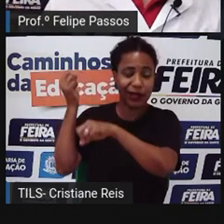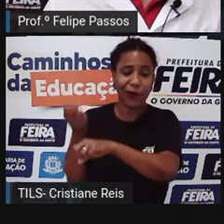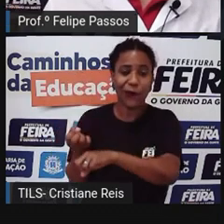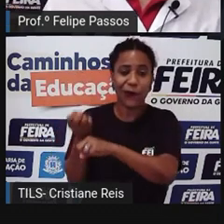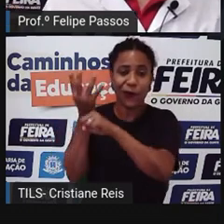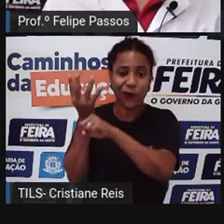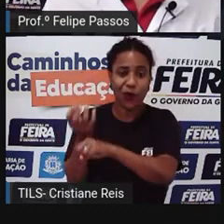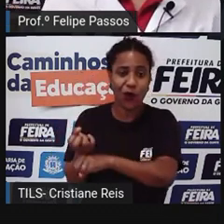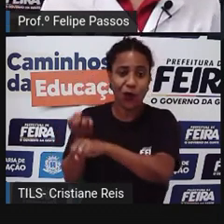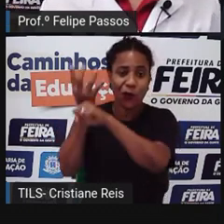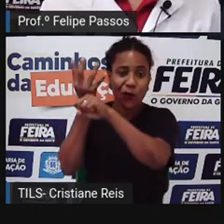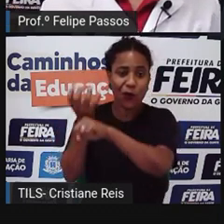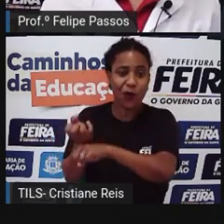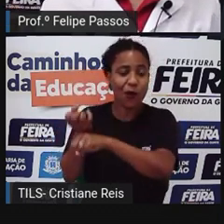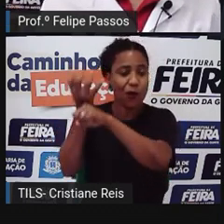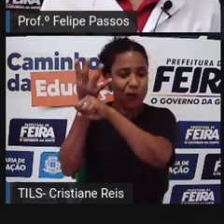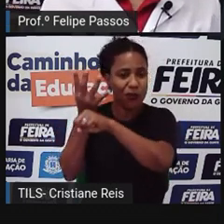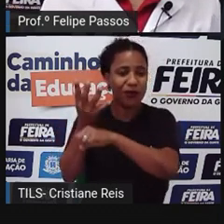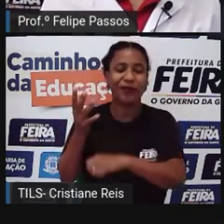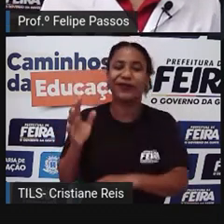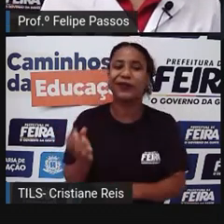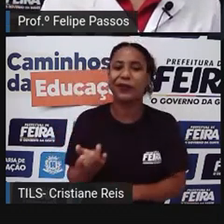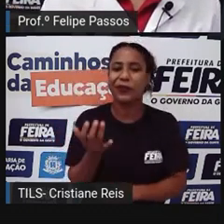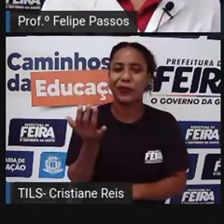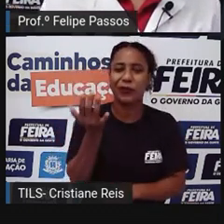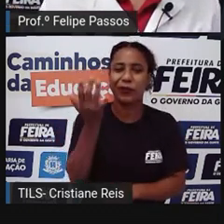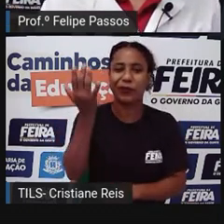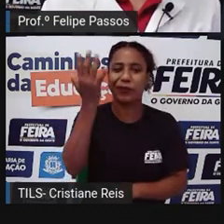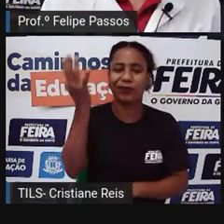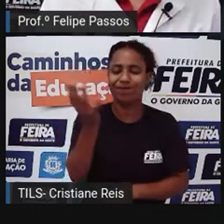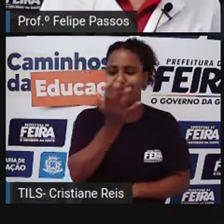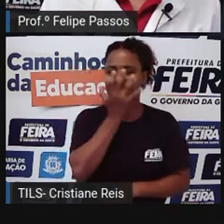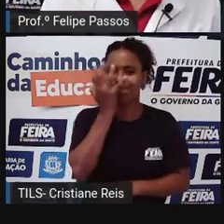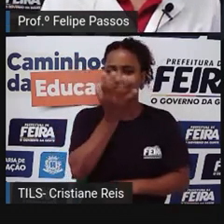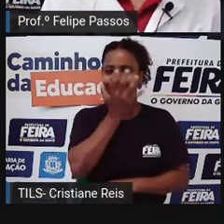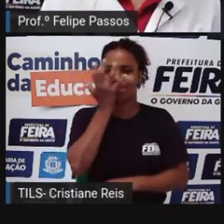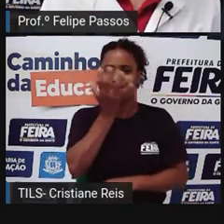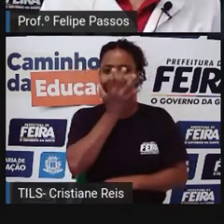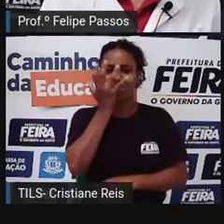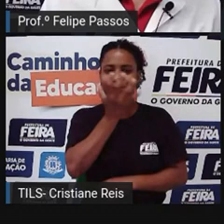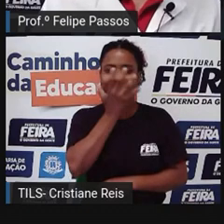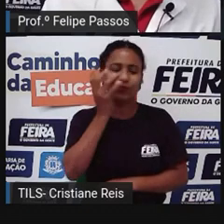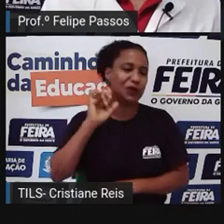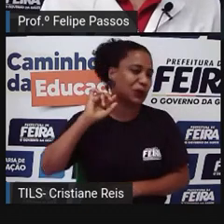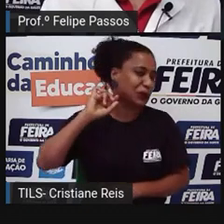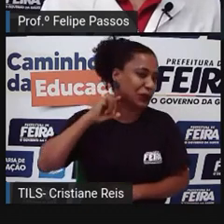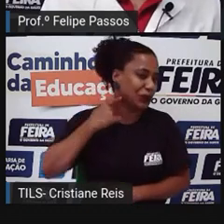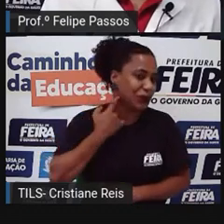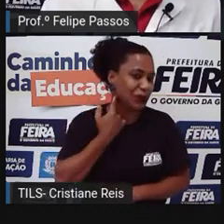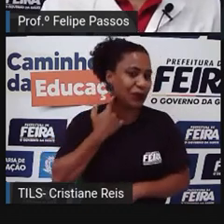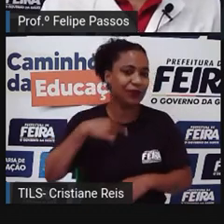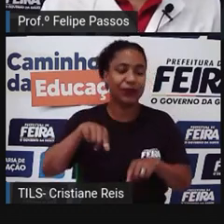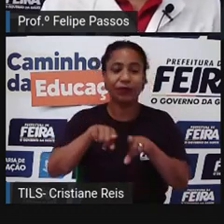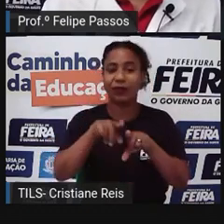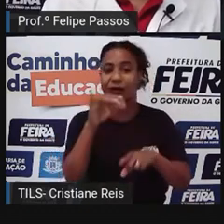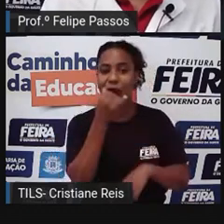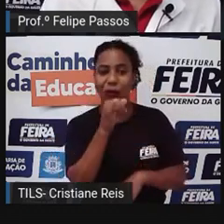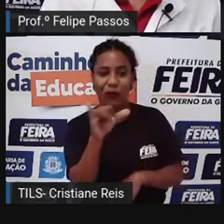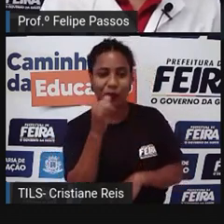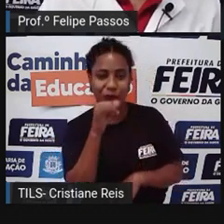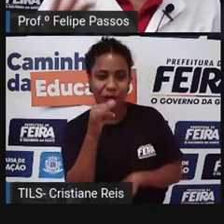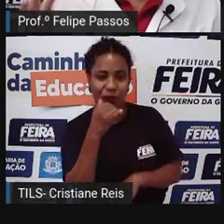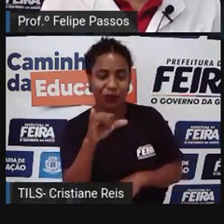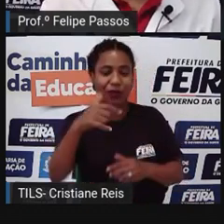mas ela tem o porém da poluição, ela produz fumaça, eletricidade, uso de combustíveis